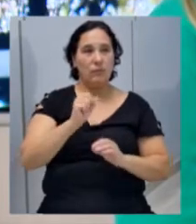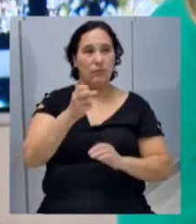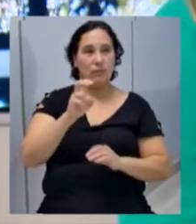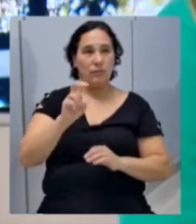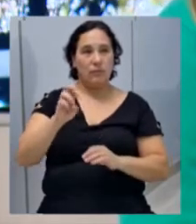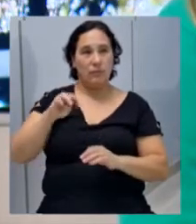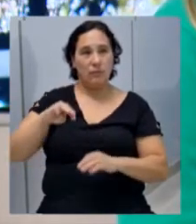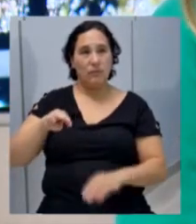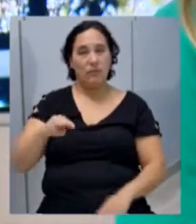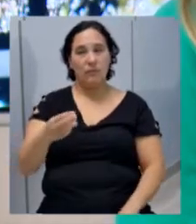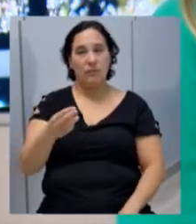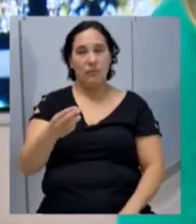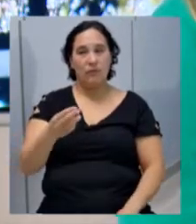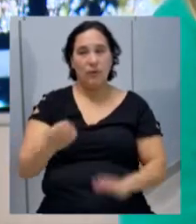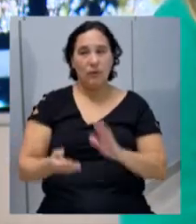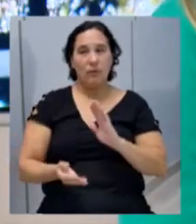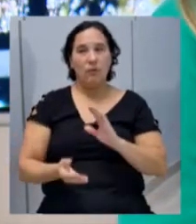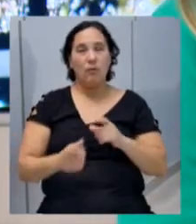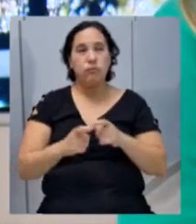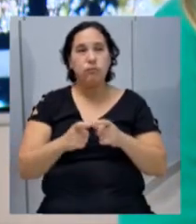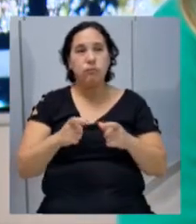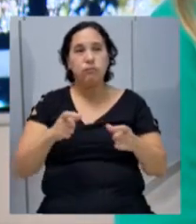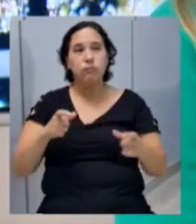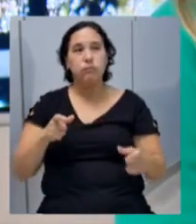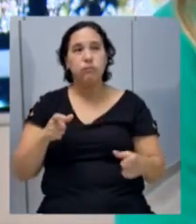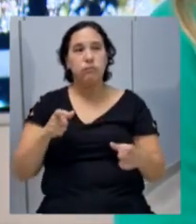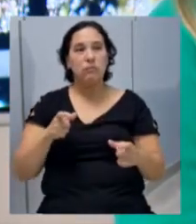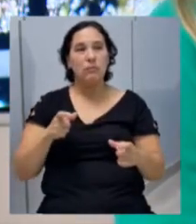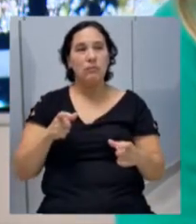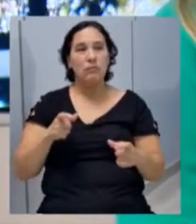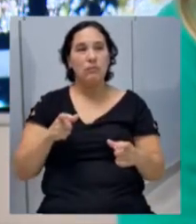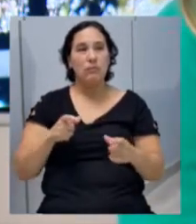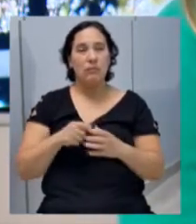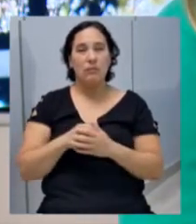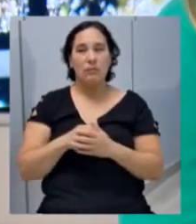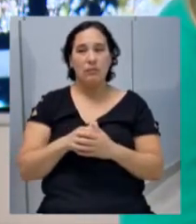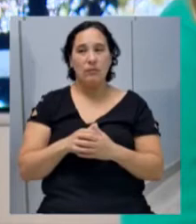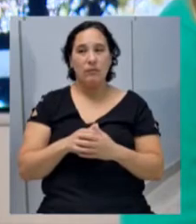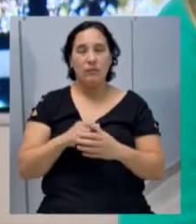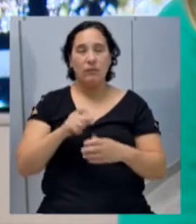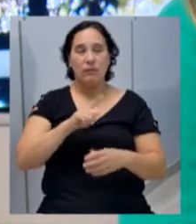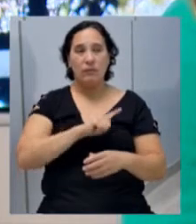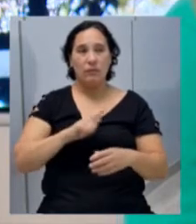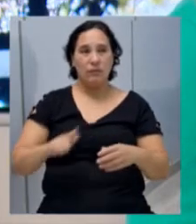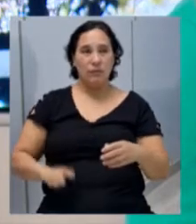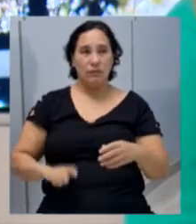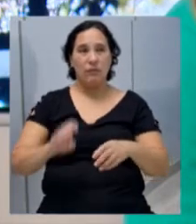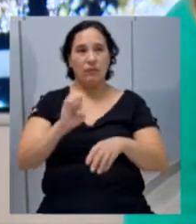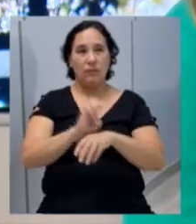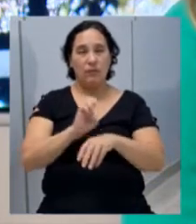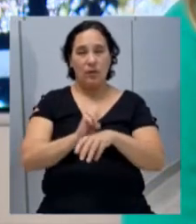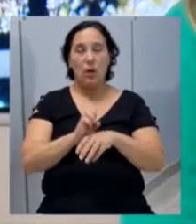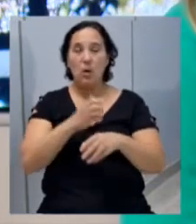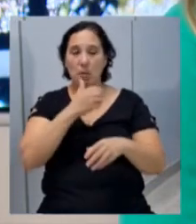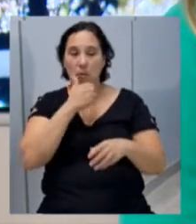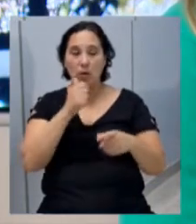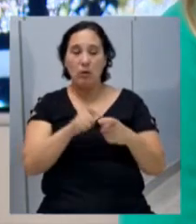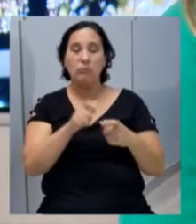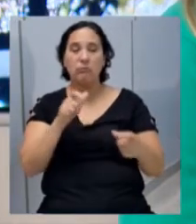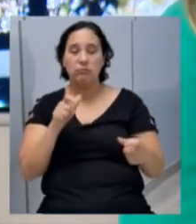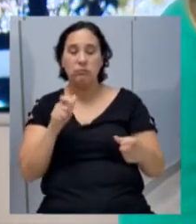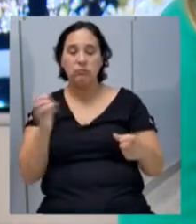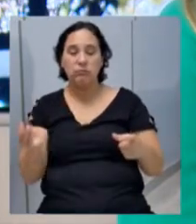400, que é o maior volume, ela refere-se às transferências da União e do Estado, que é a maior fatia da nossa